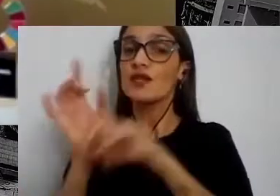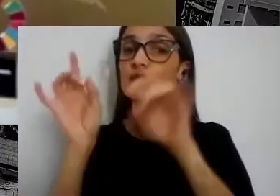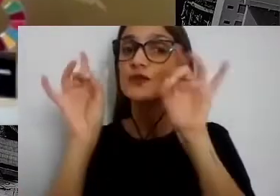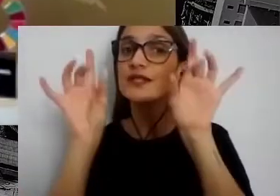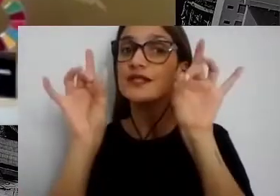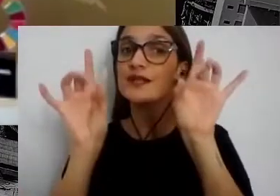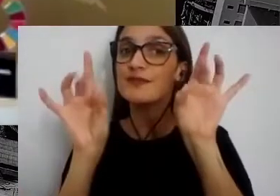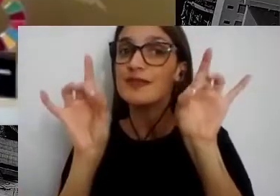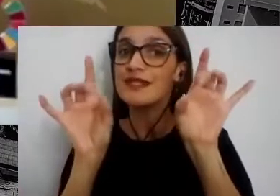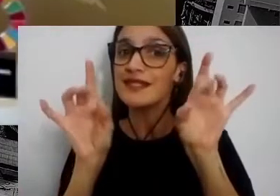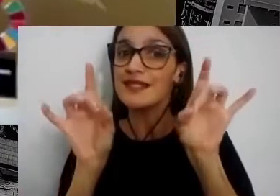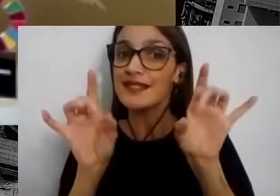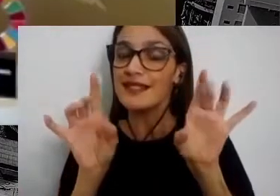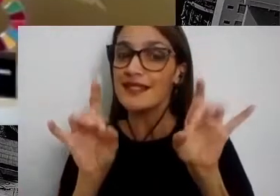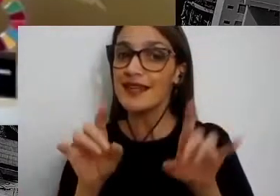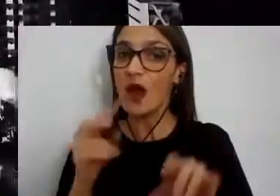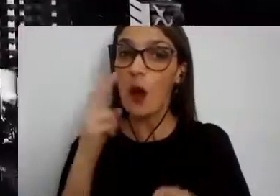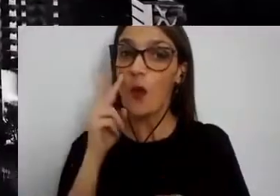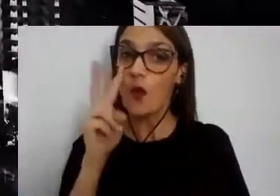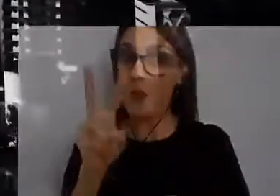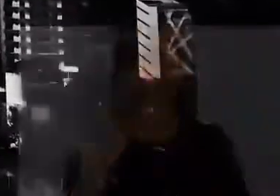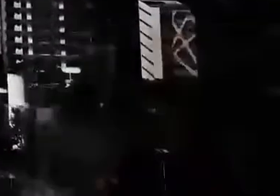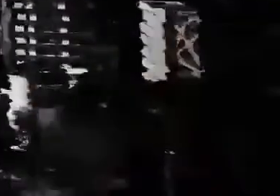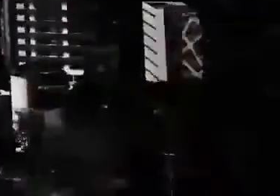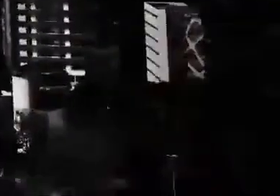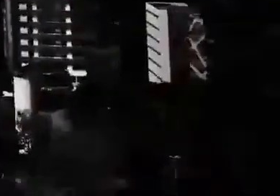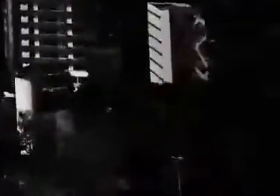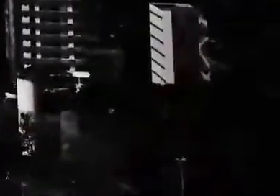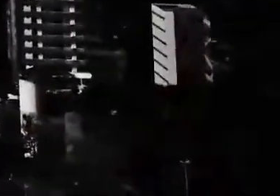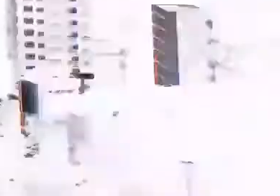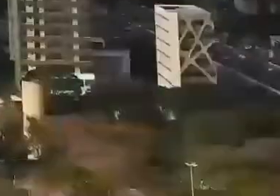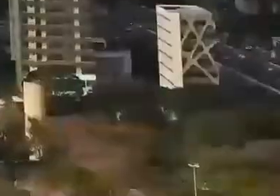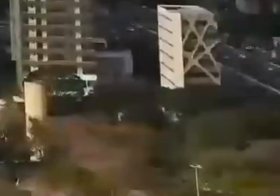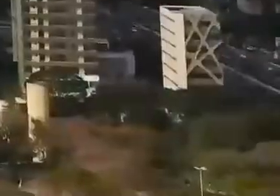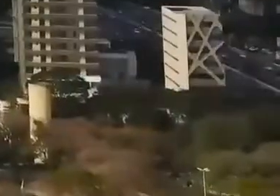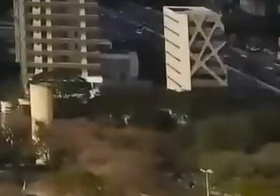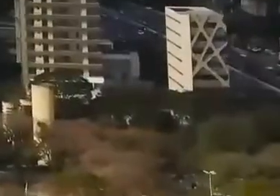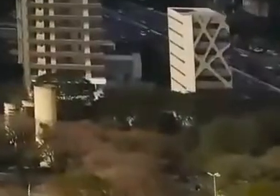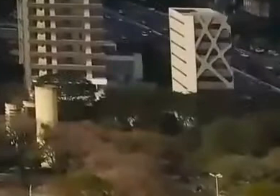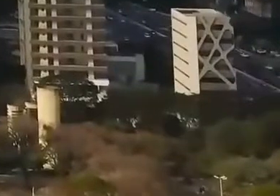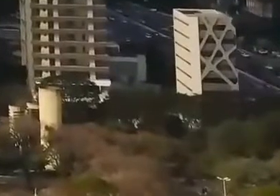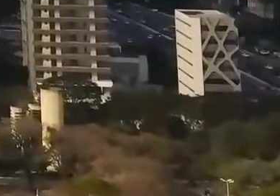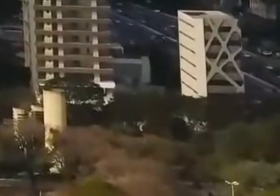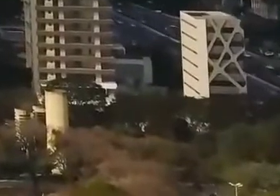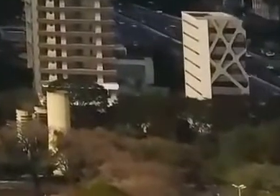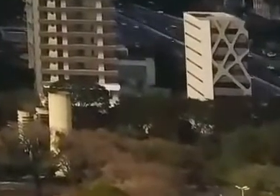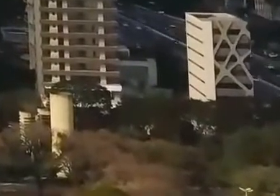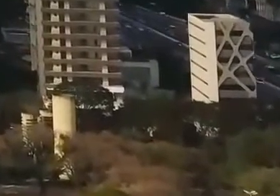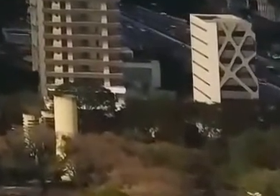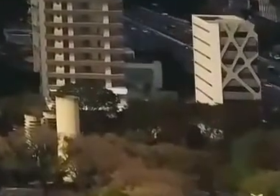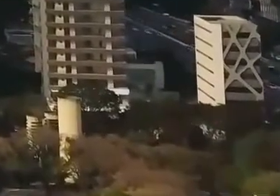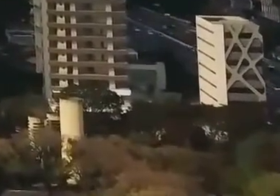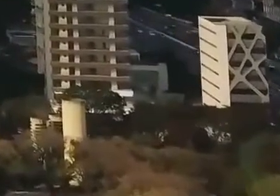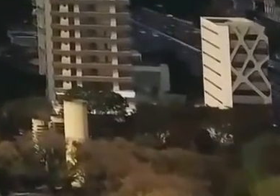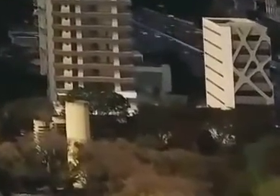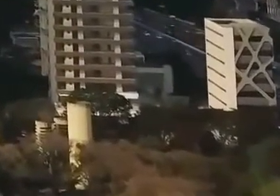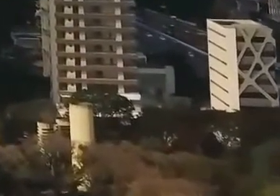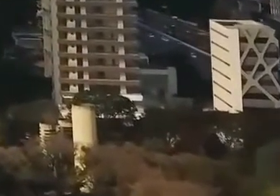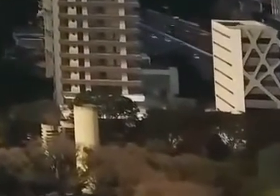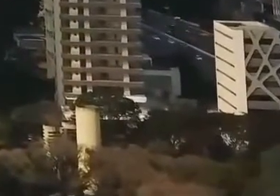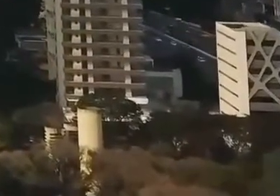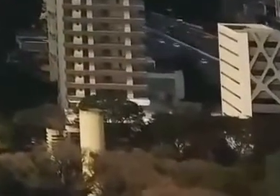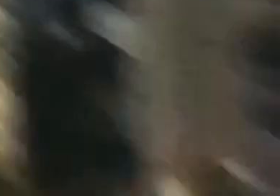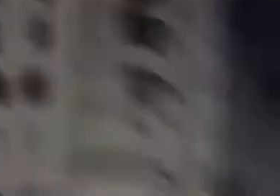mais um questionamento aí para você. Se você pudesse recriar o futuro, como ele seria? A Virada